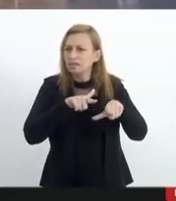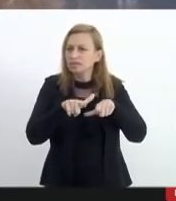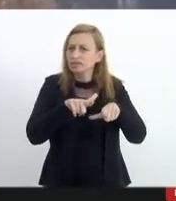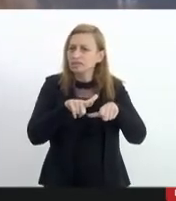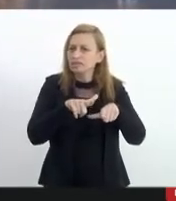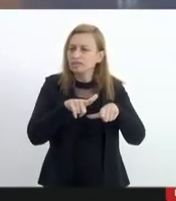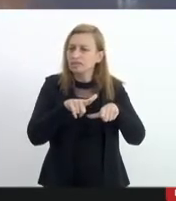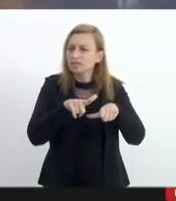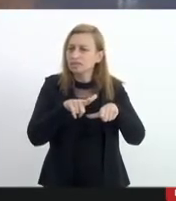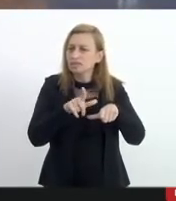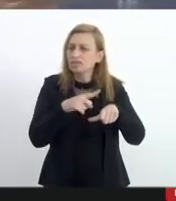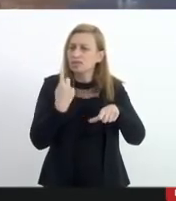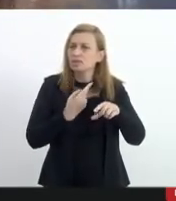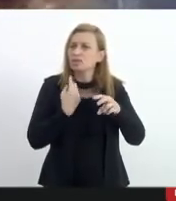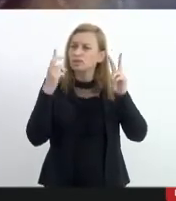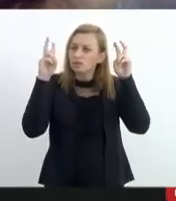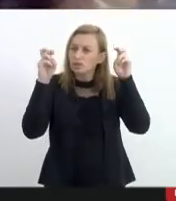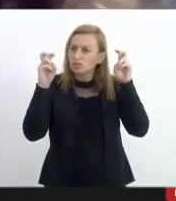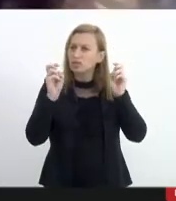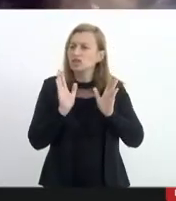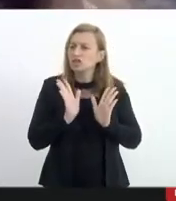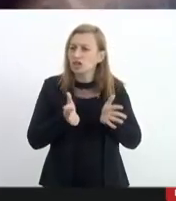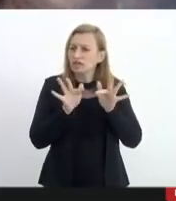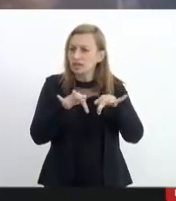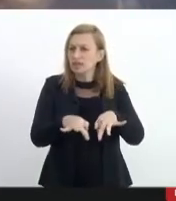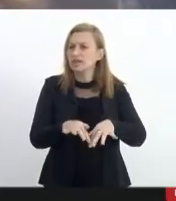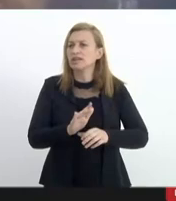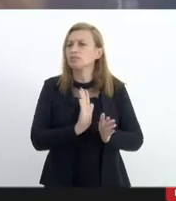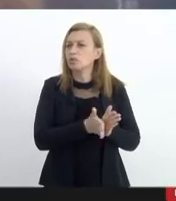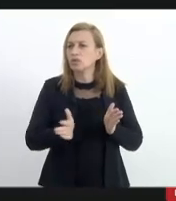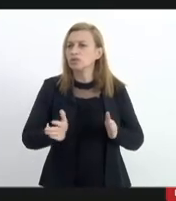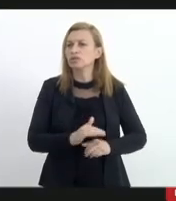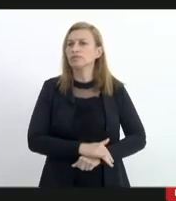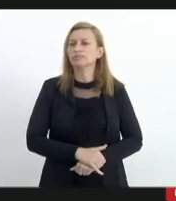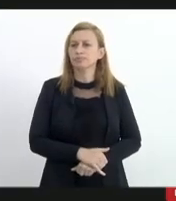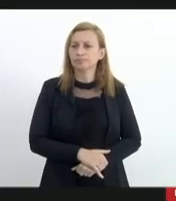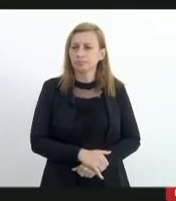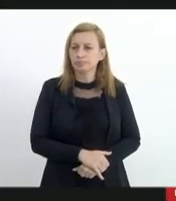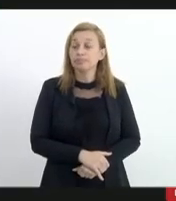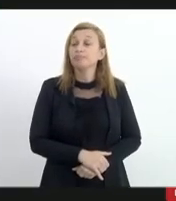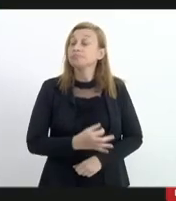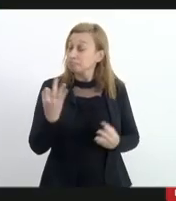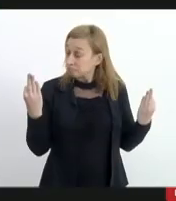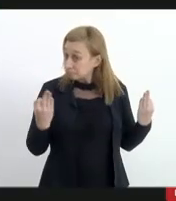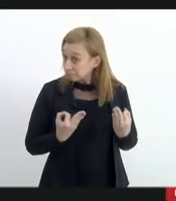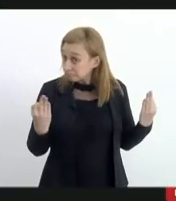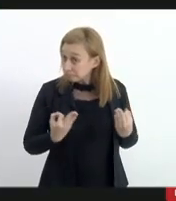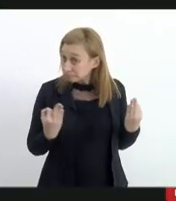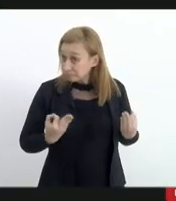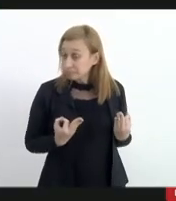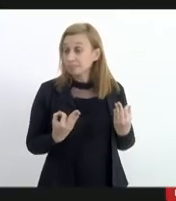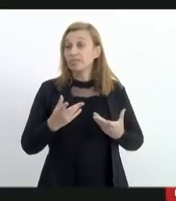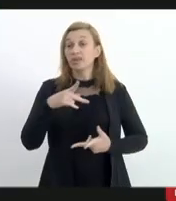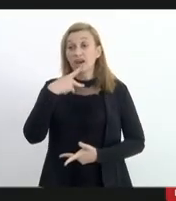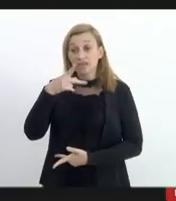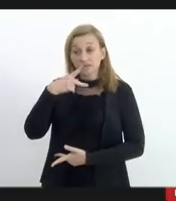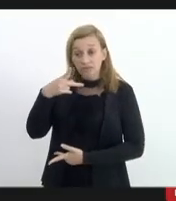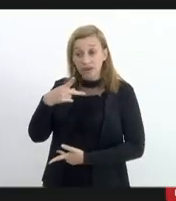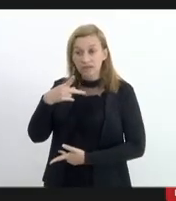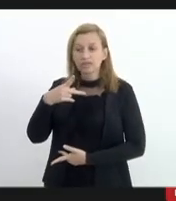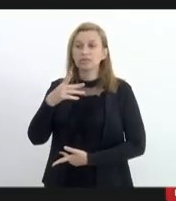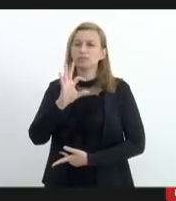questões aqui estão sanadas por hora achei perfeita a explanação do blás está sempre